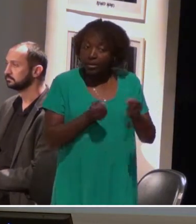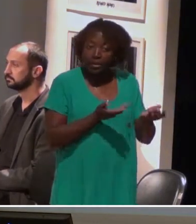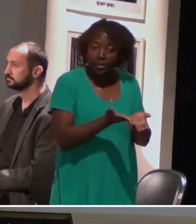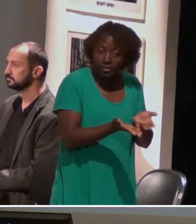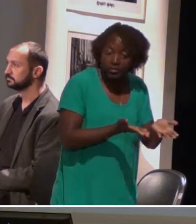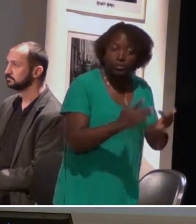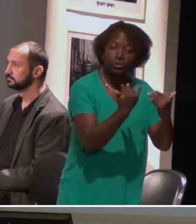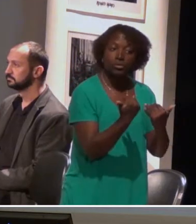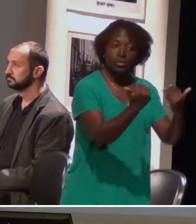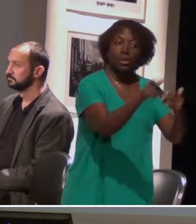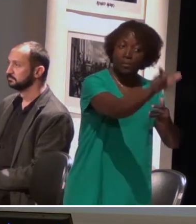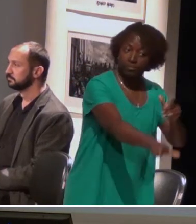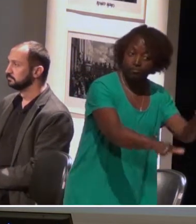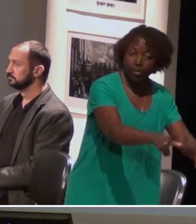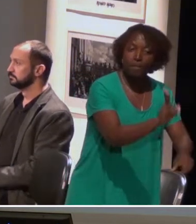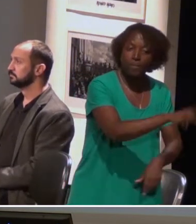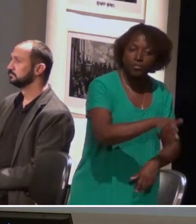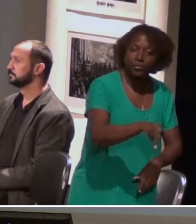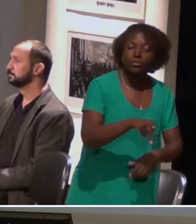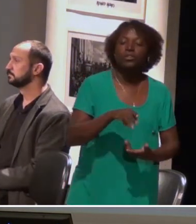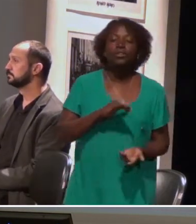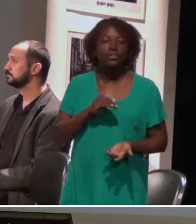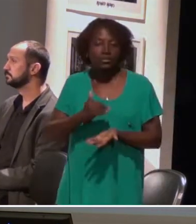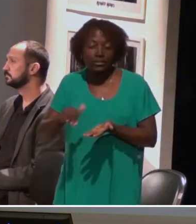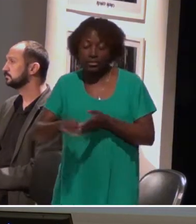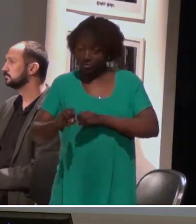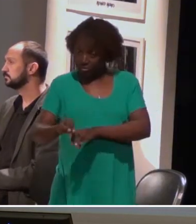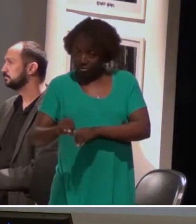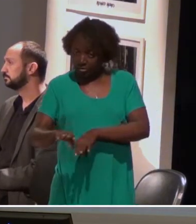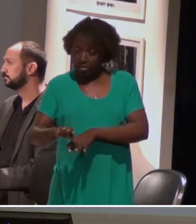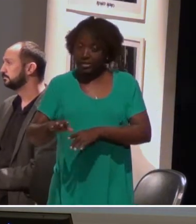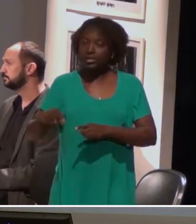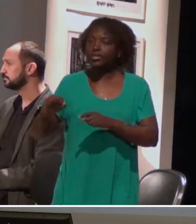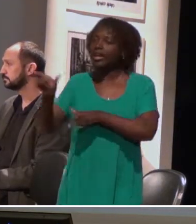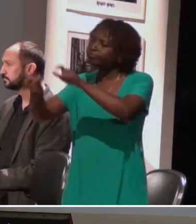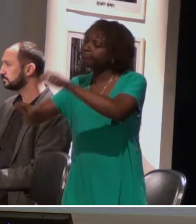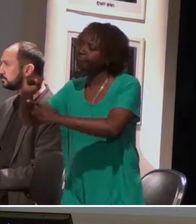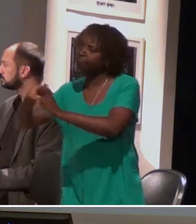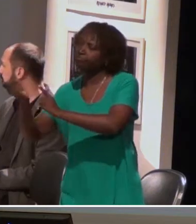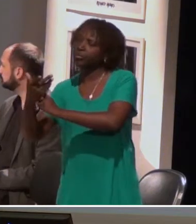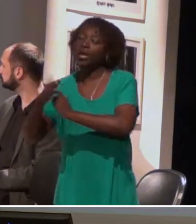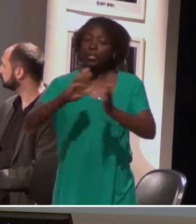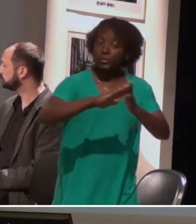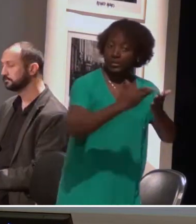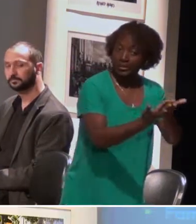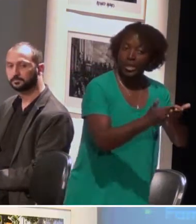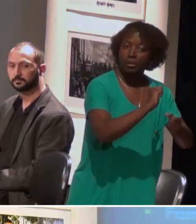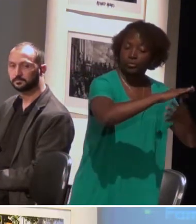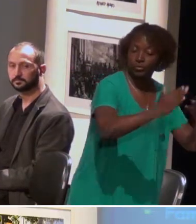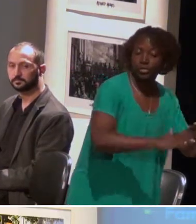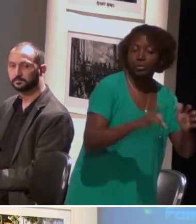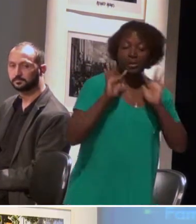temos como público-alvo os professores da Secretaria de Educação, a comunidade em geral, os intérpretes de Libras, os